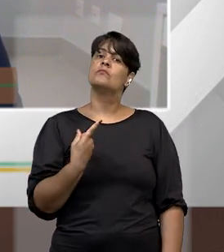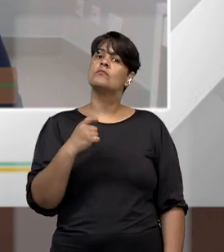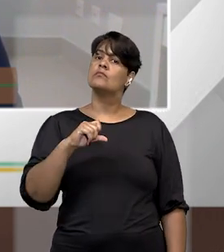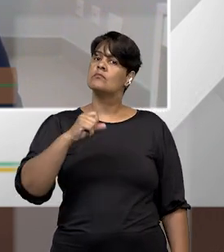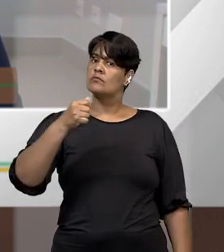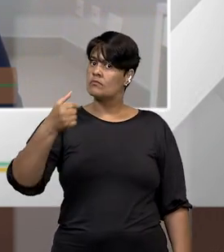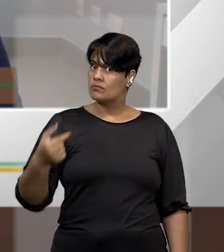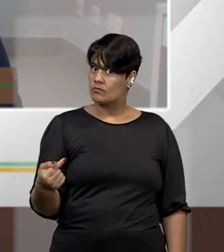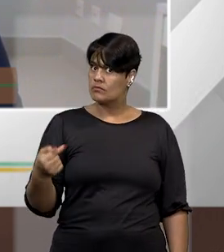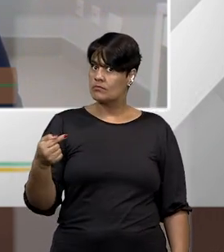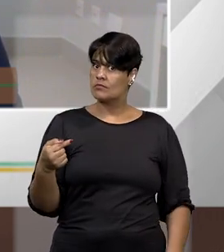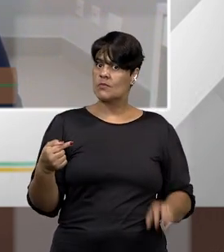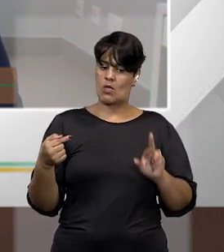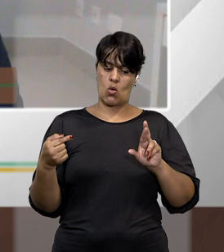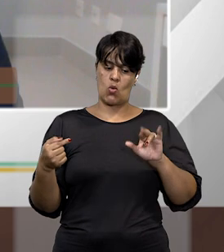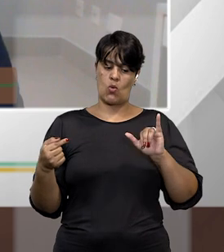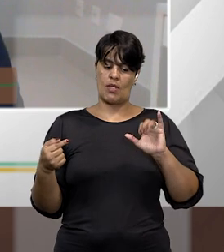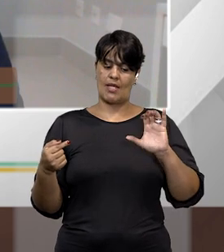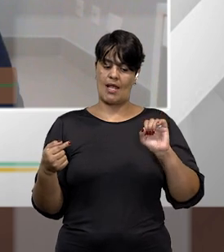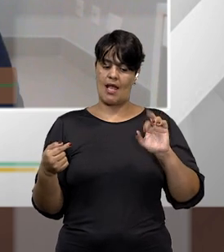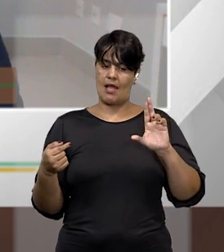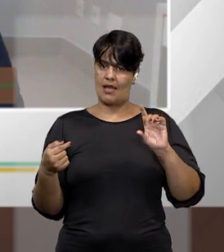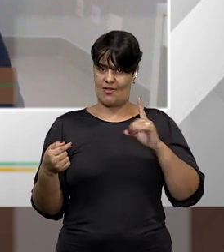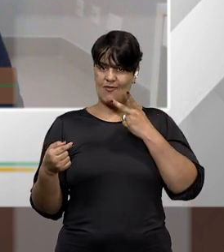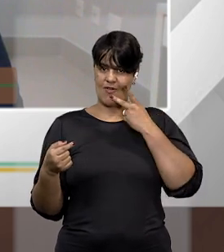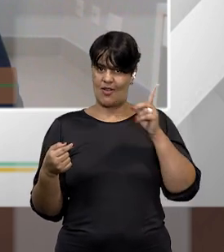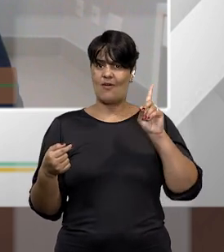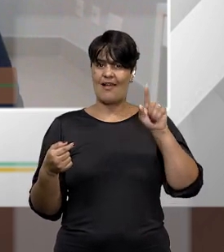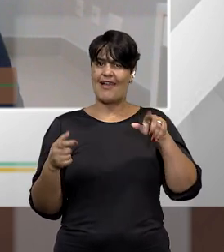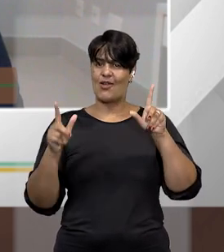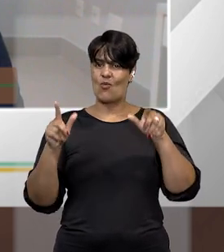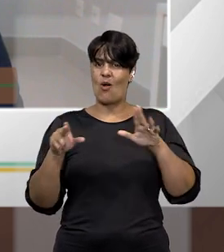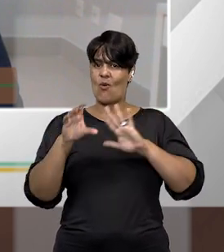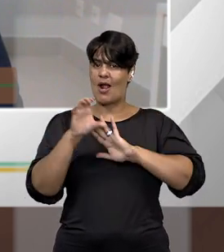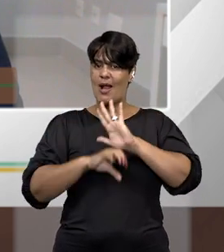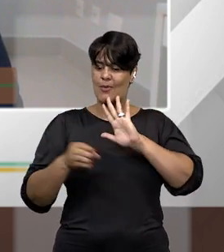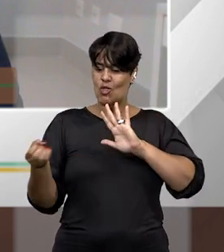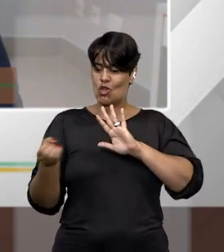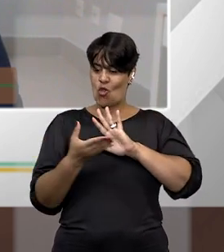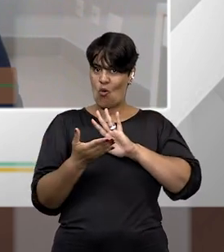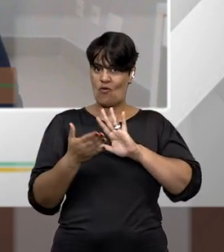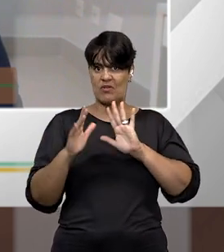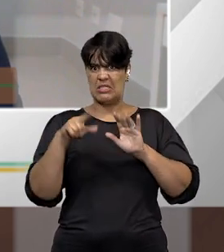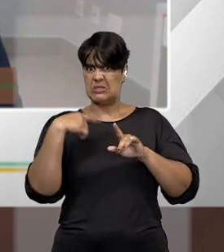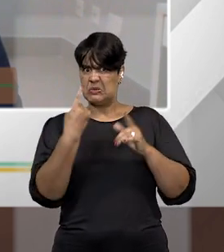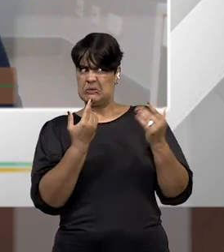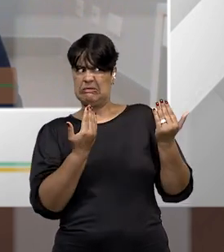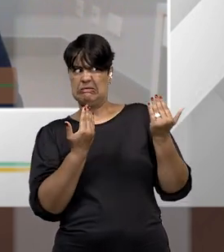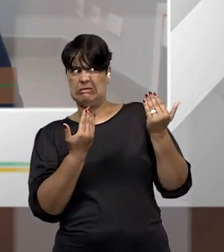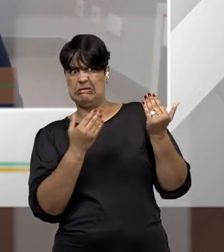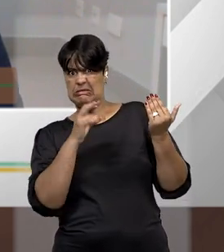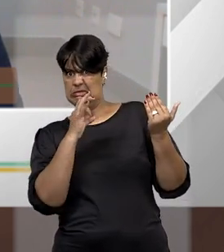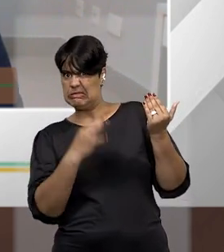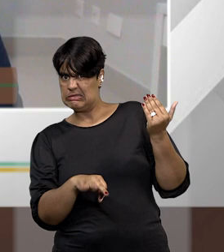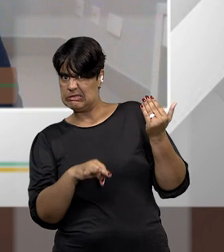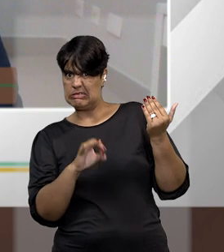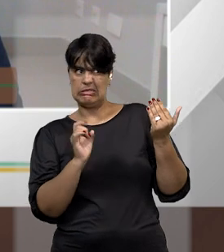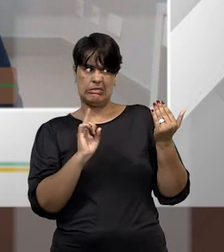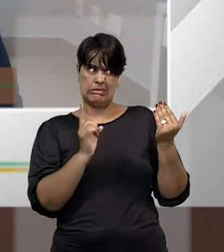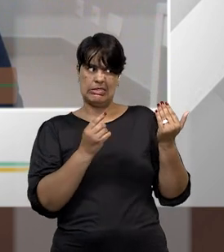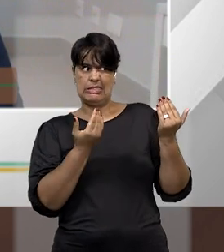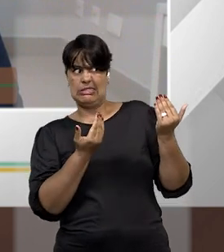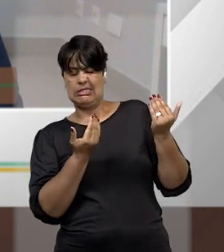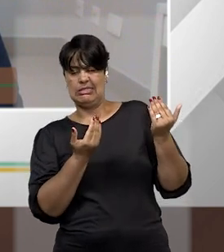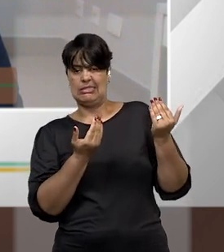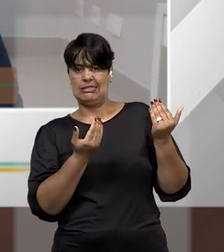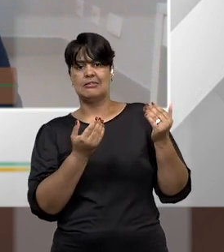era um capítulo novo que todos desconfiavam, desconfiavam a respeito da sua utilidade, realmente hoje